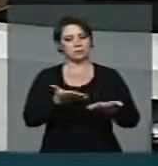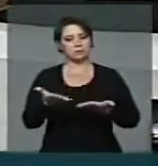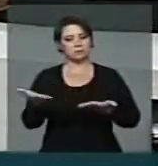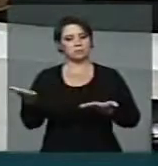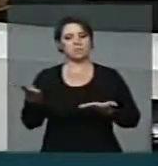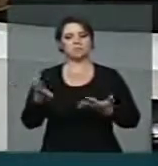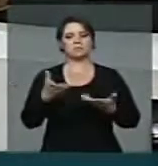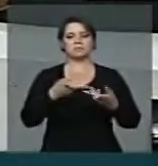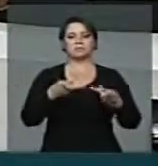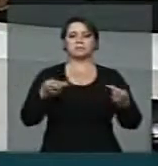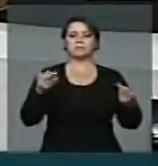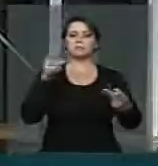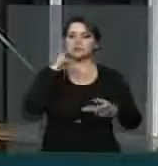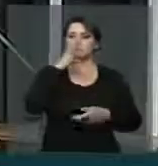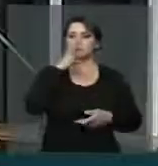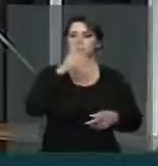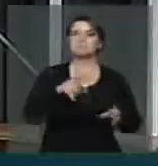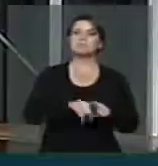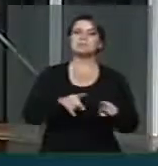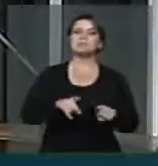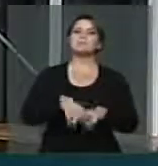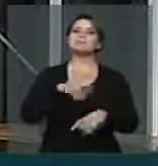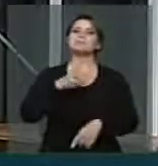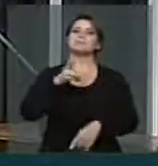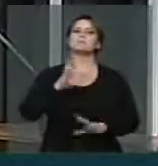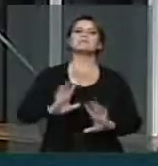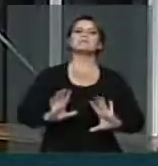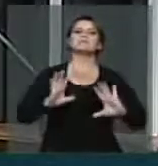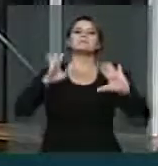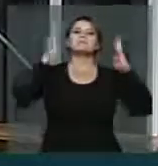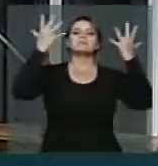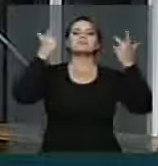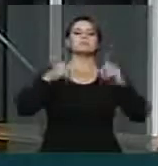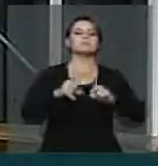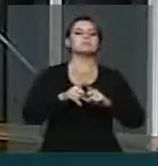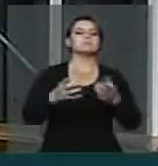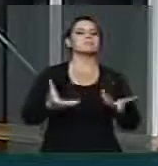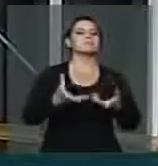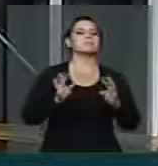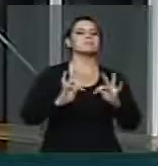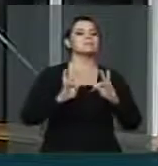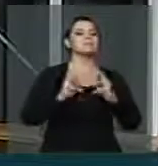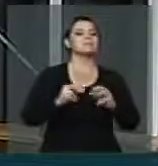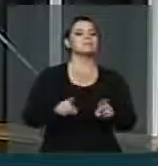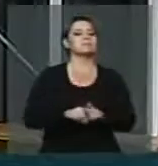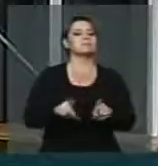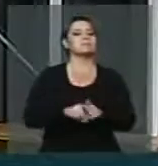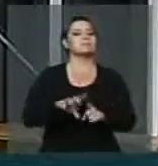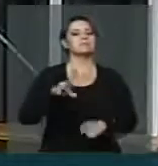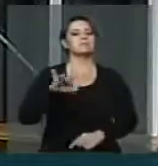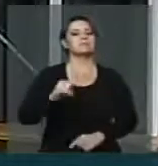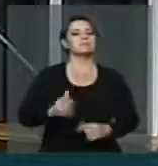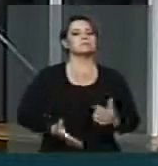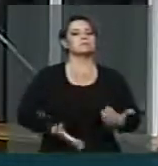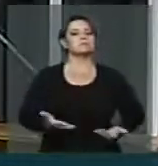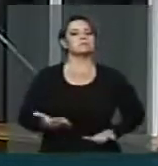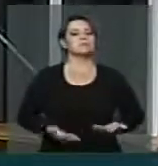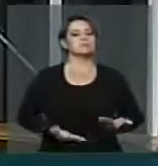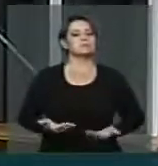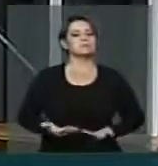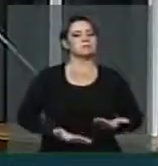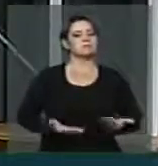continuo aqui com as homenagens que nós precisamos realizar em torno do dia do trabalhador.